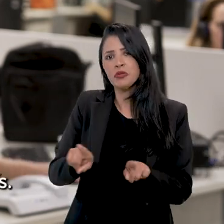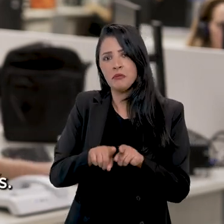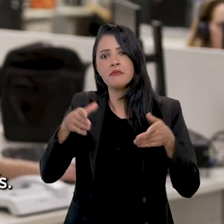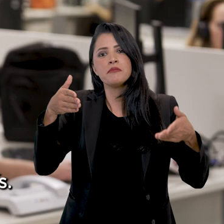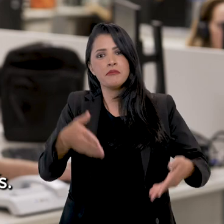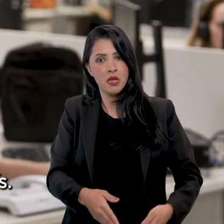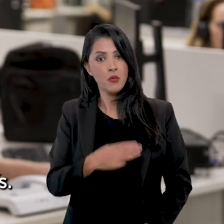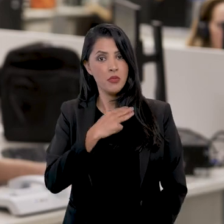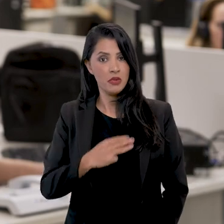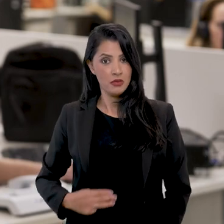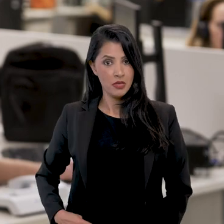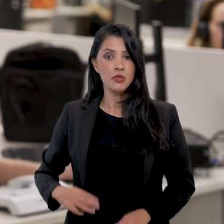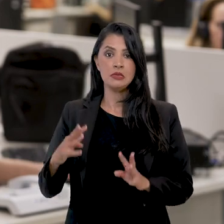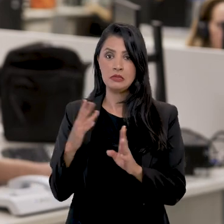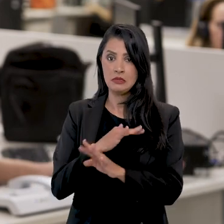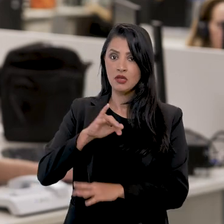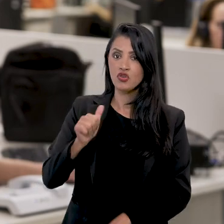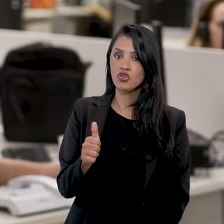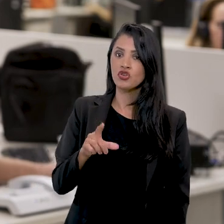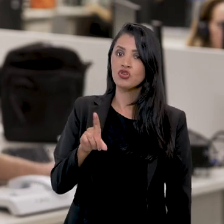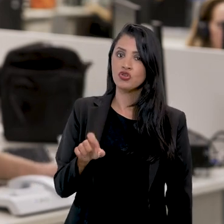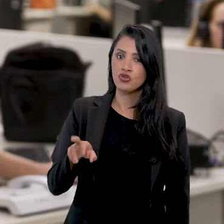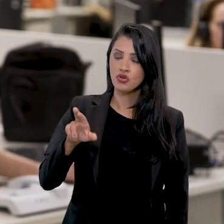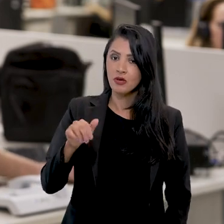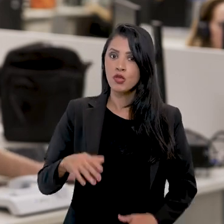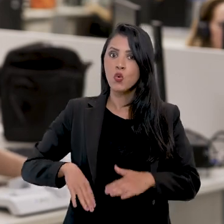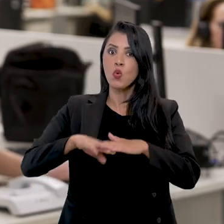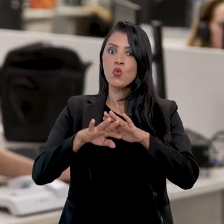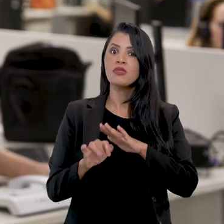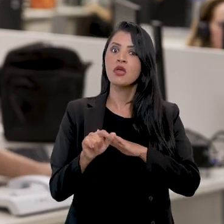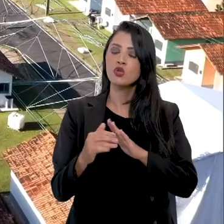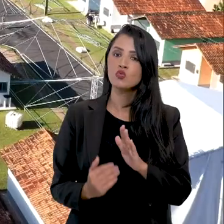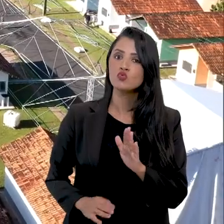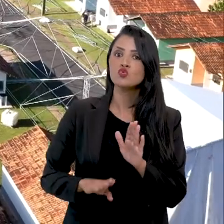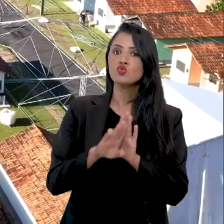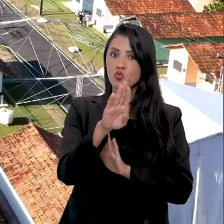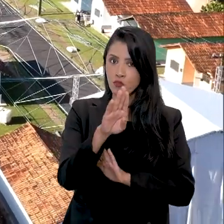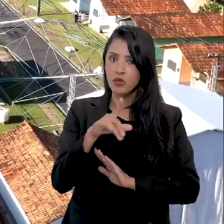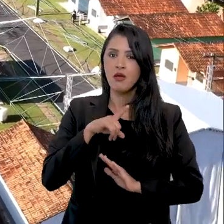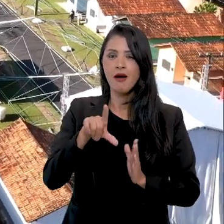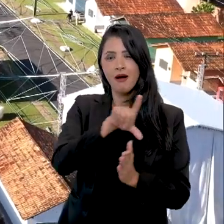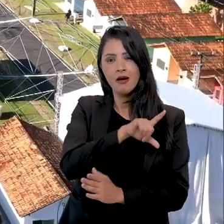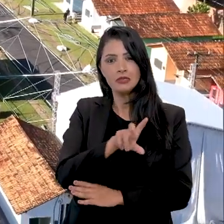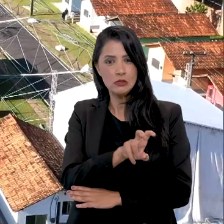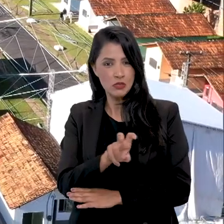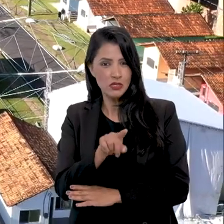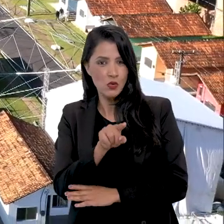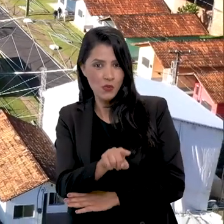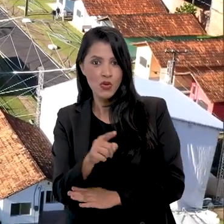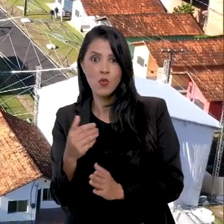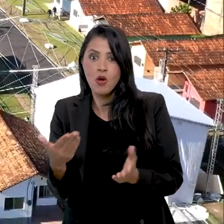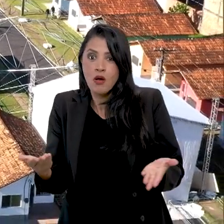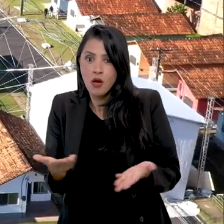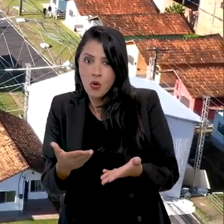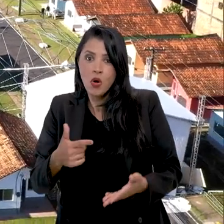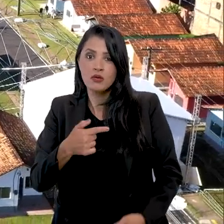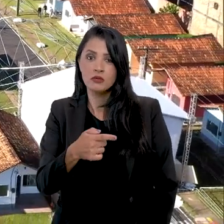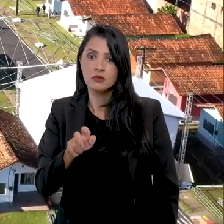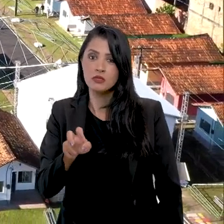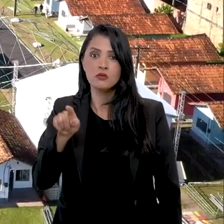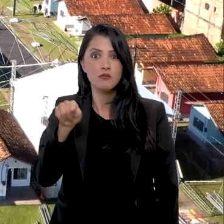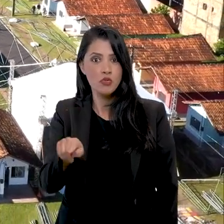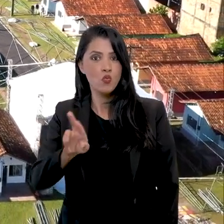rurais do país. Segundo o ministro da cidade, Jader Filho, o teto do valor do imóvel subirá de R$ 55 mil